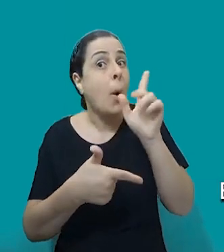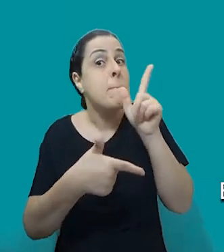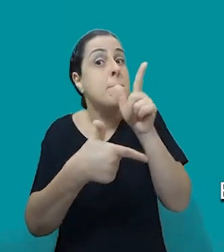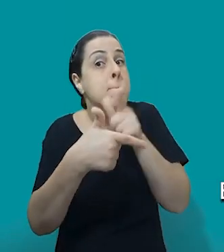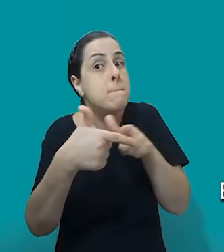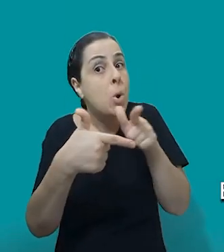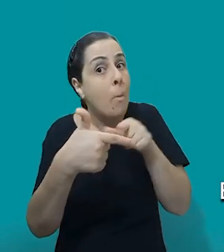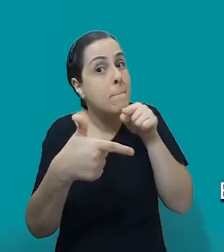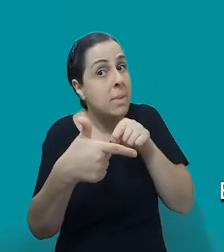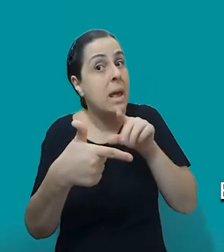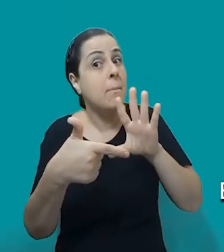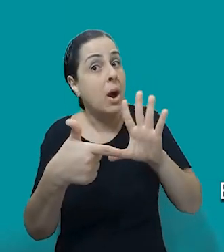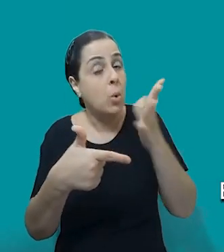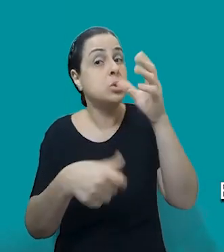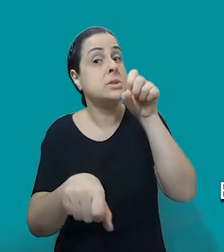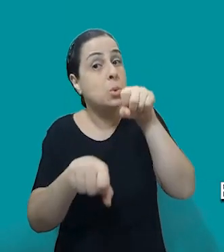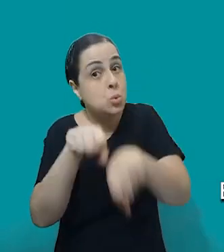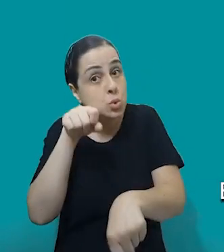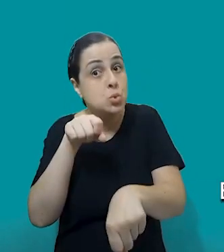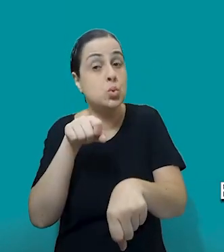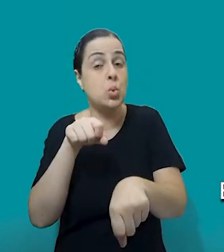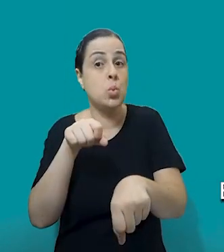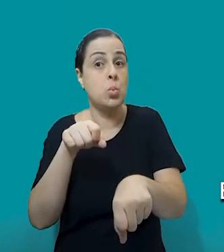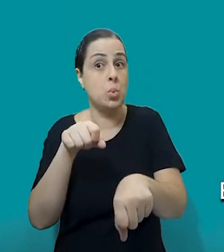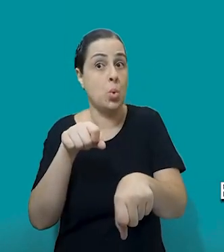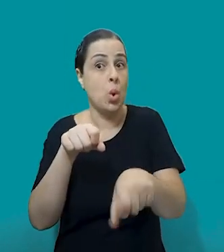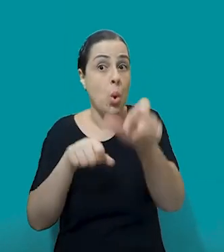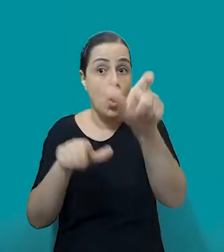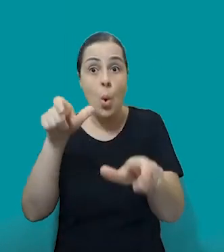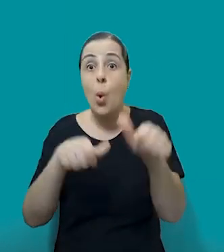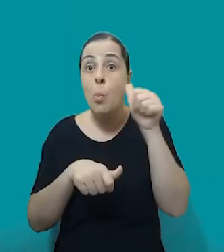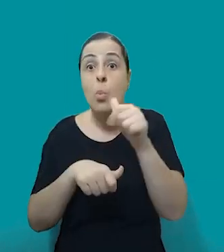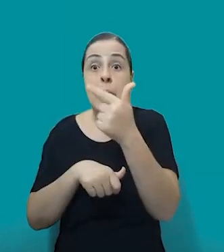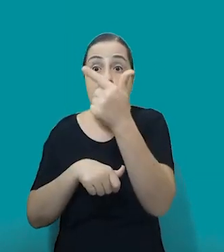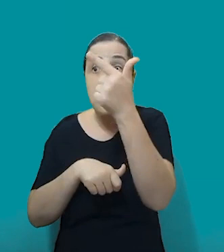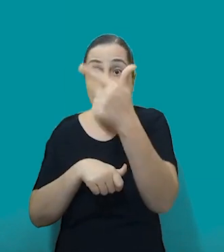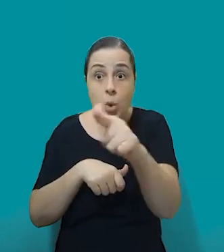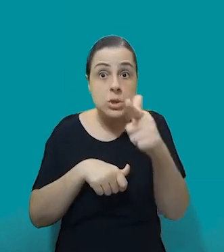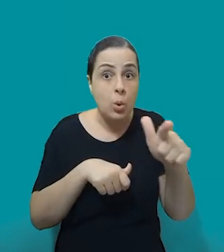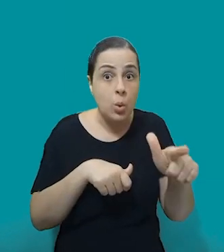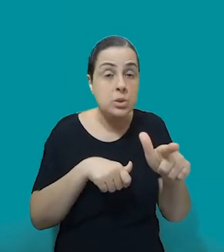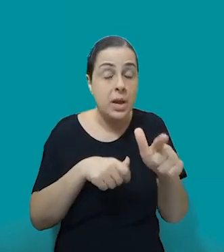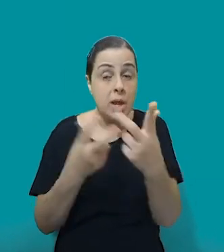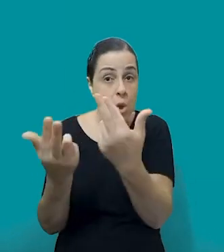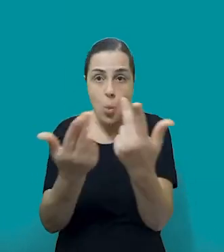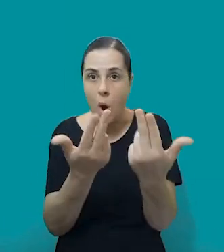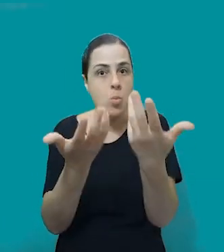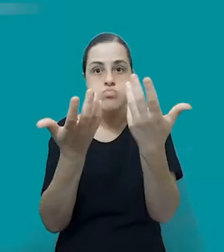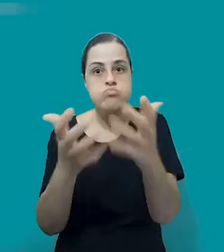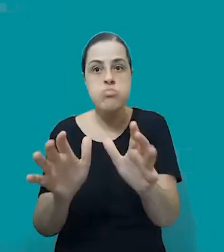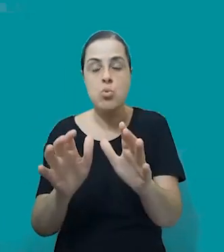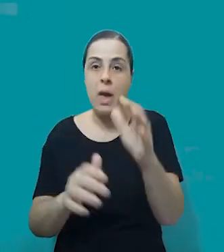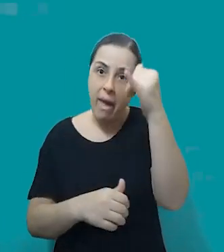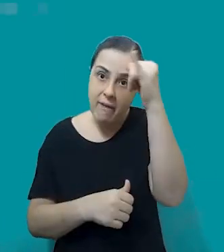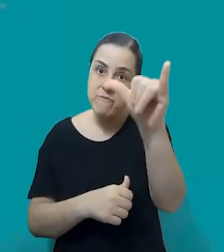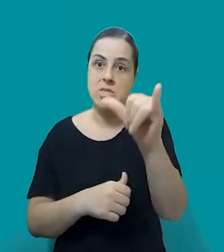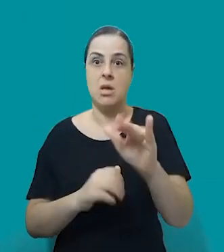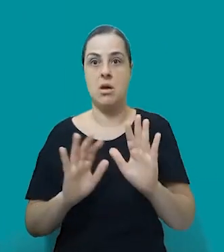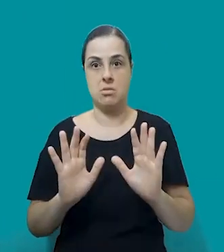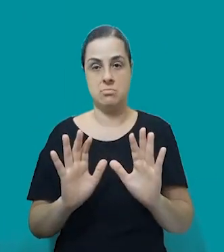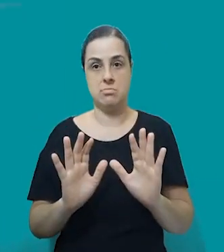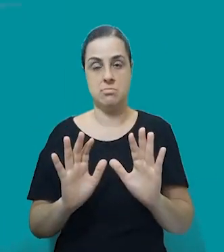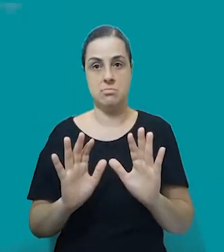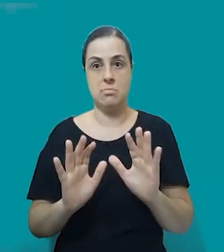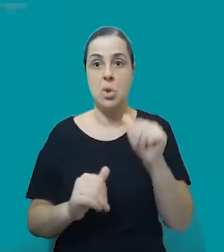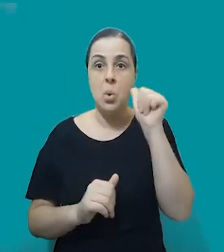problema, elas queriam que o que aconteceu com elas não acontecesse com outras mulheres, né? Eu acho que isso é muito o que reflete. A mulher em situação de violência, a